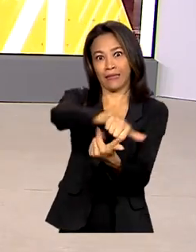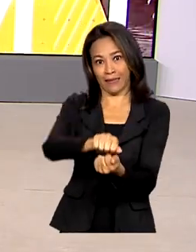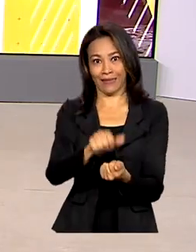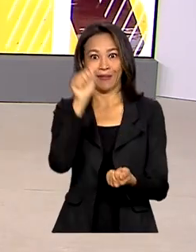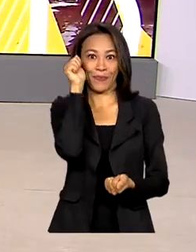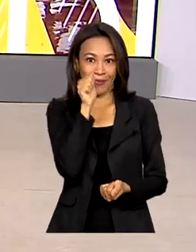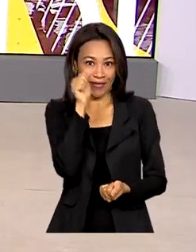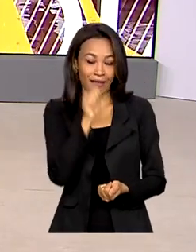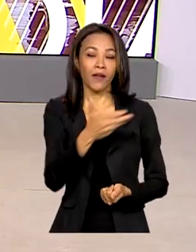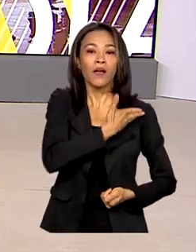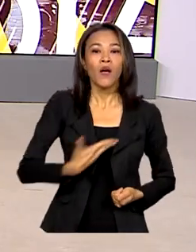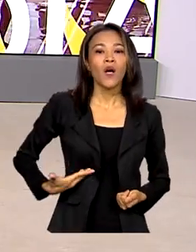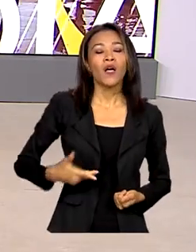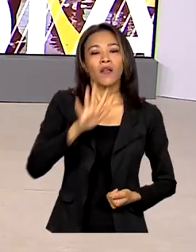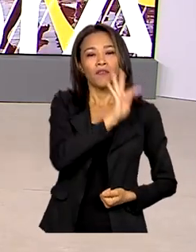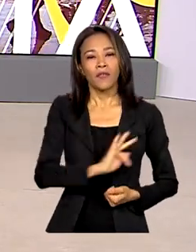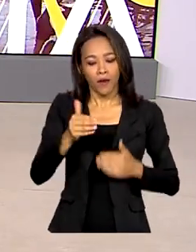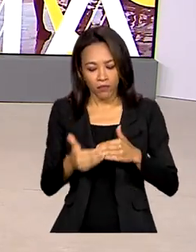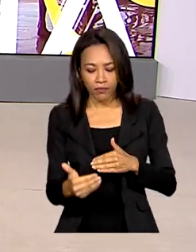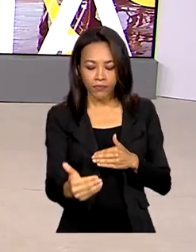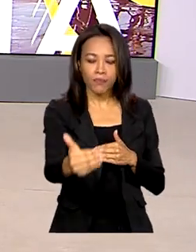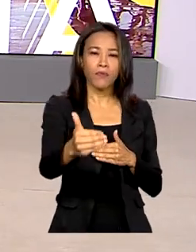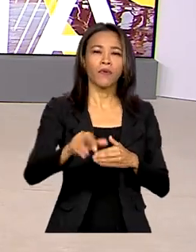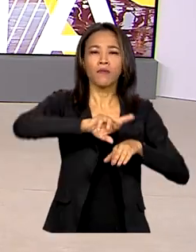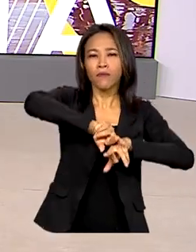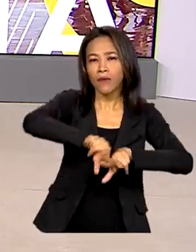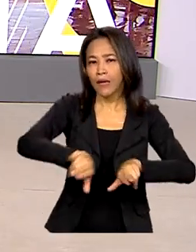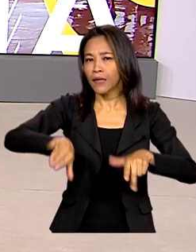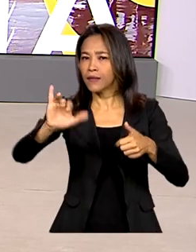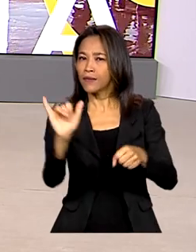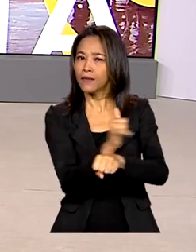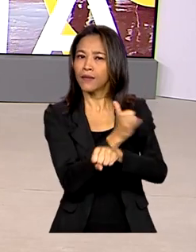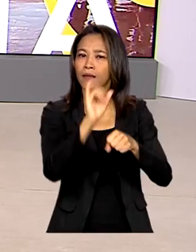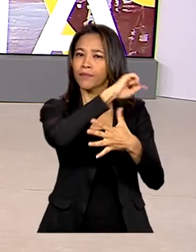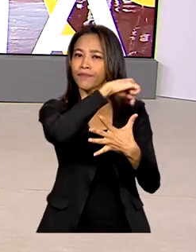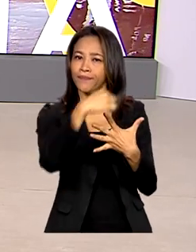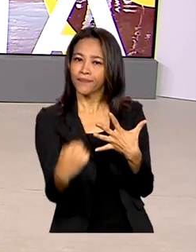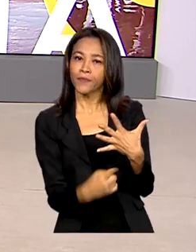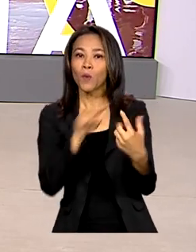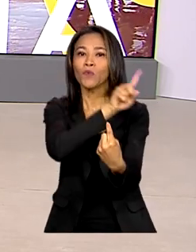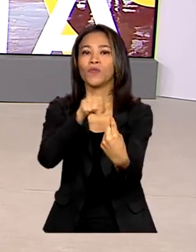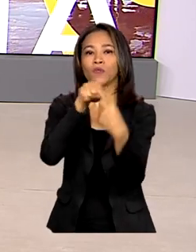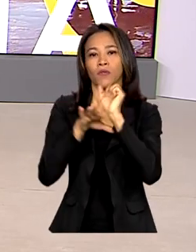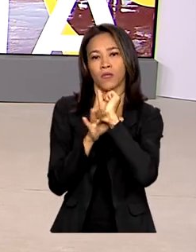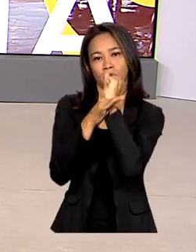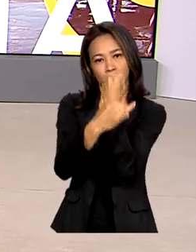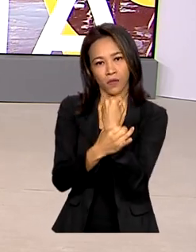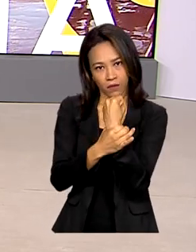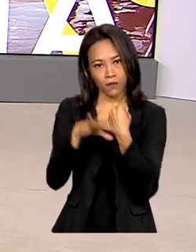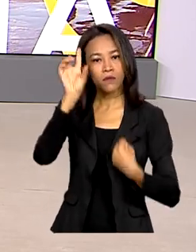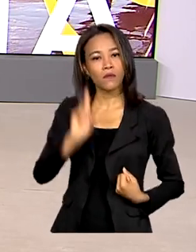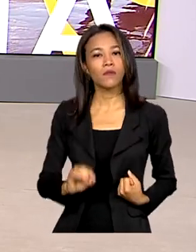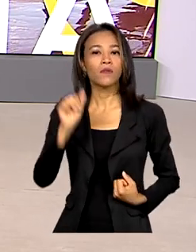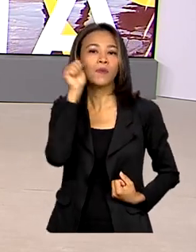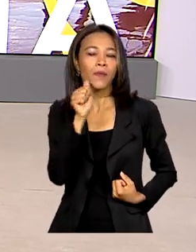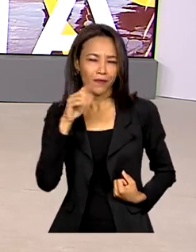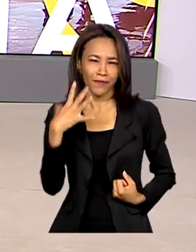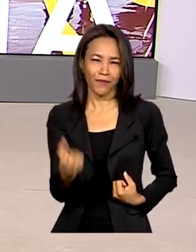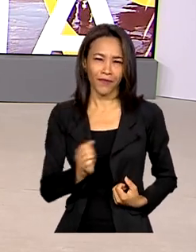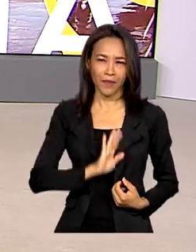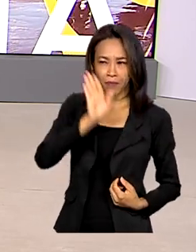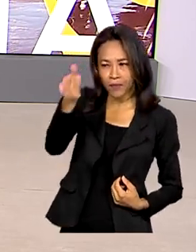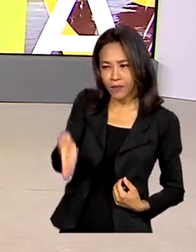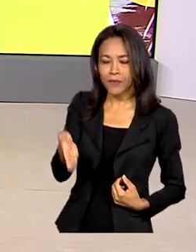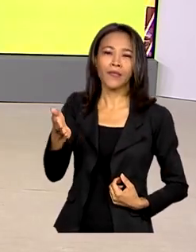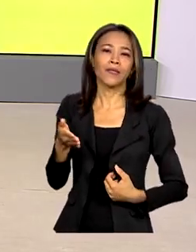Governo Federal vai anunciar uma série de medidas para garantir direitos a elas. Vamos então até o Palácio do Planalto